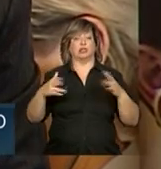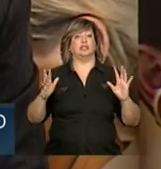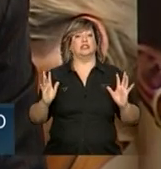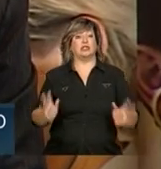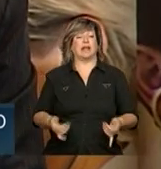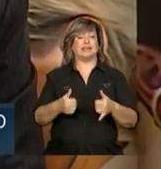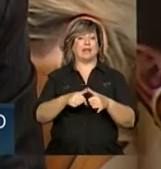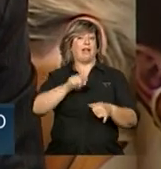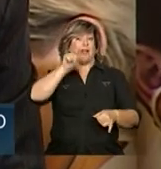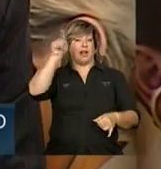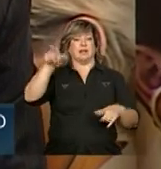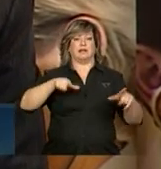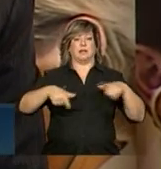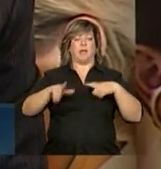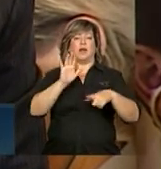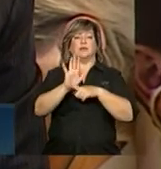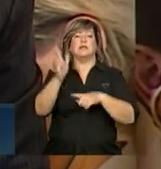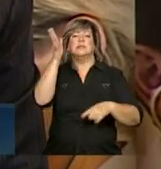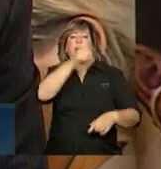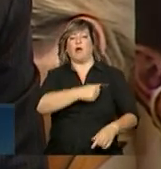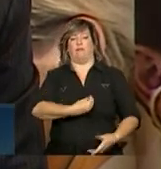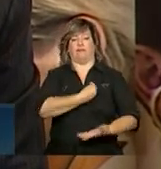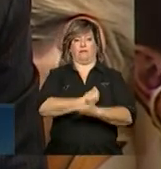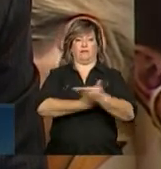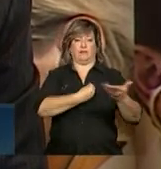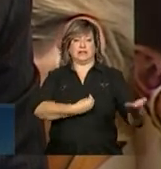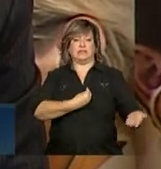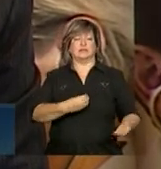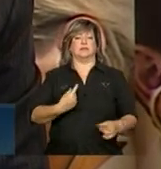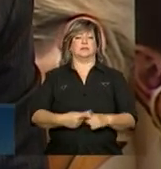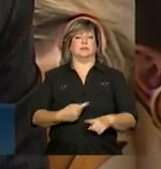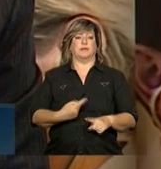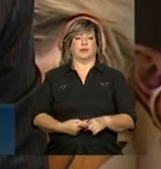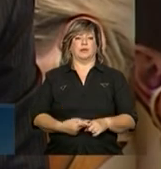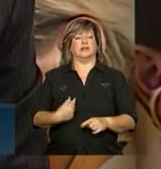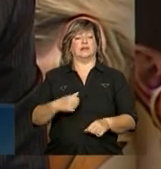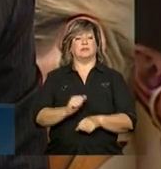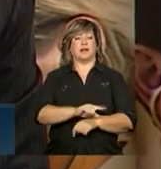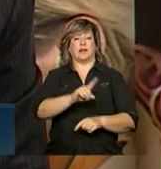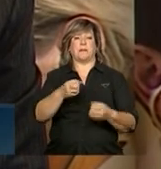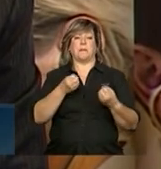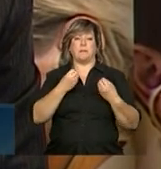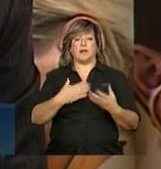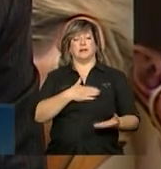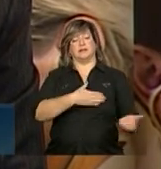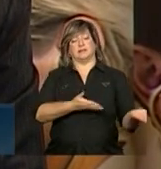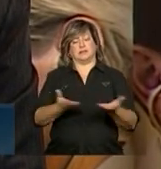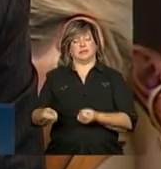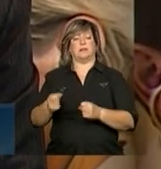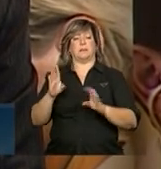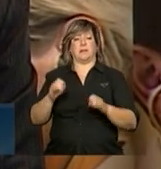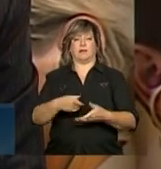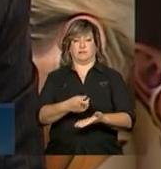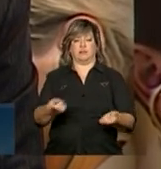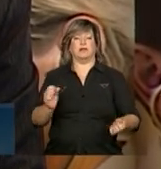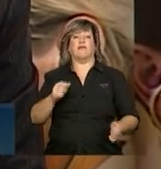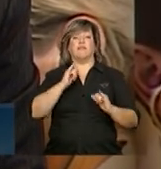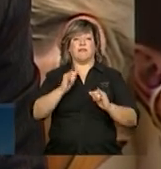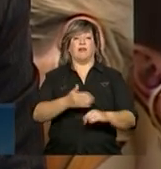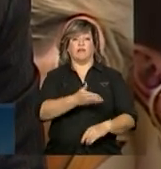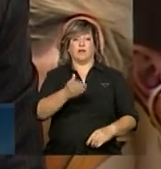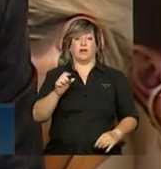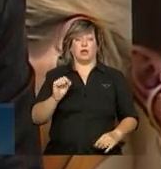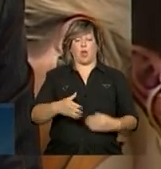trabalhando, ajudando a salvar vidas e que serão, esperam muito bem vocês e vocês serão muito bem recebidos por cada um deles. Dizer que